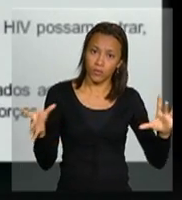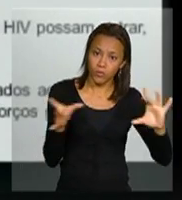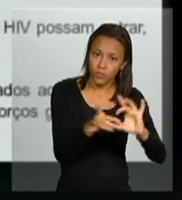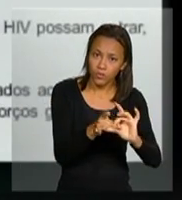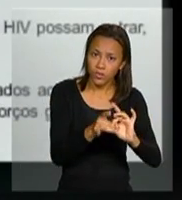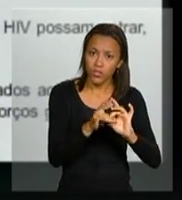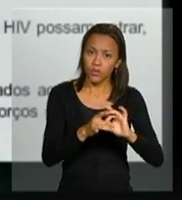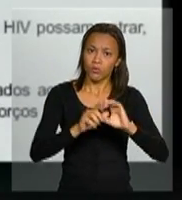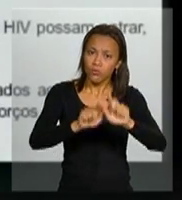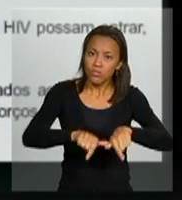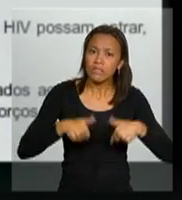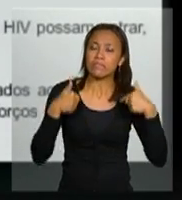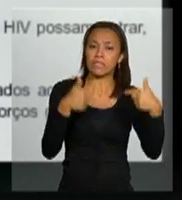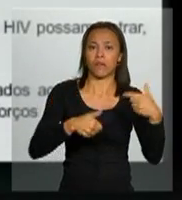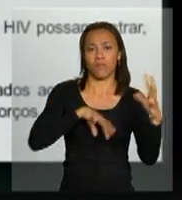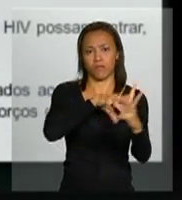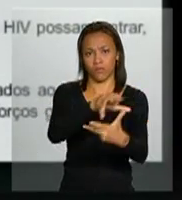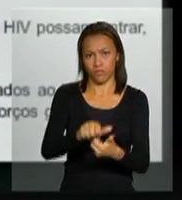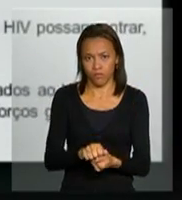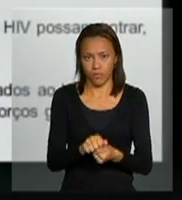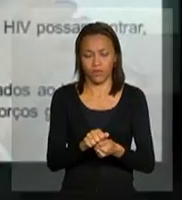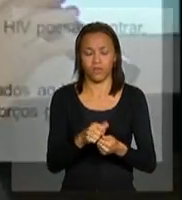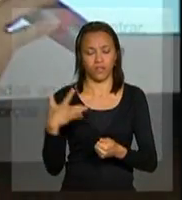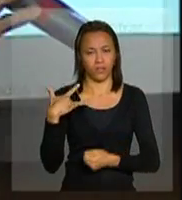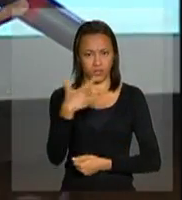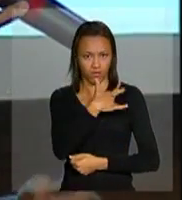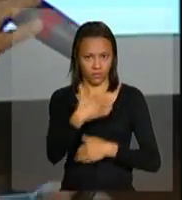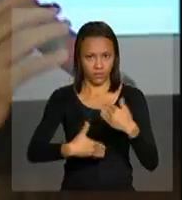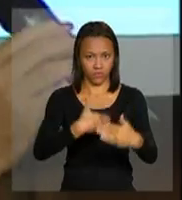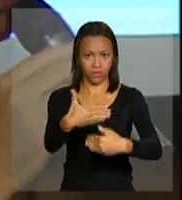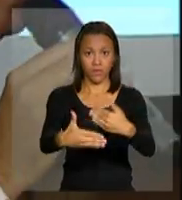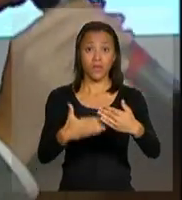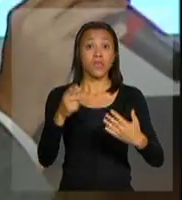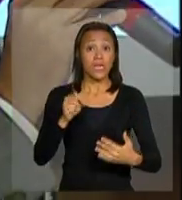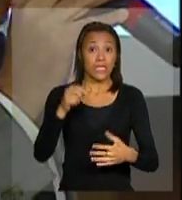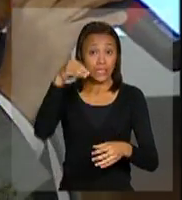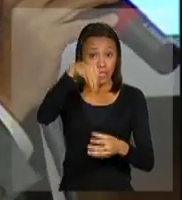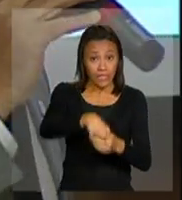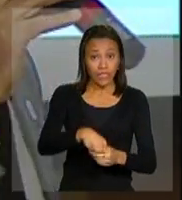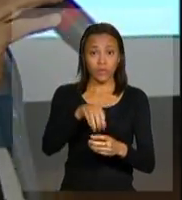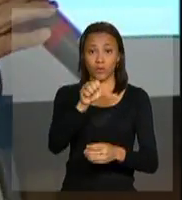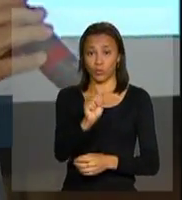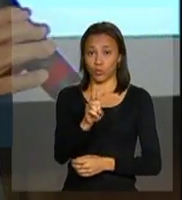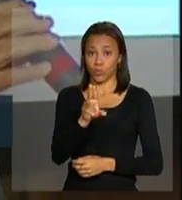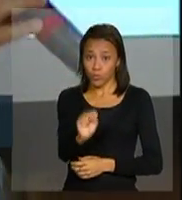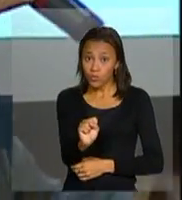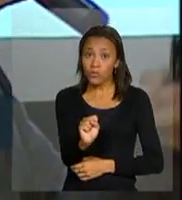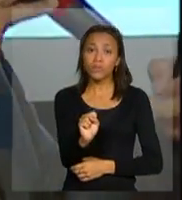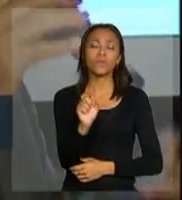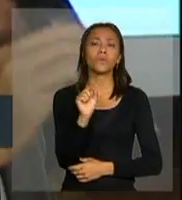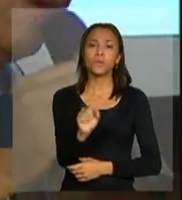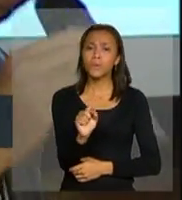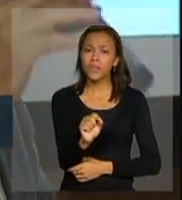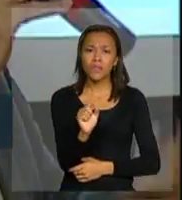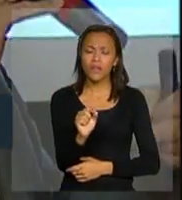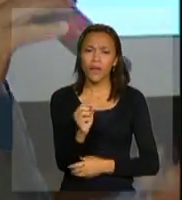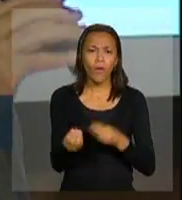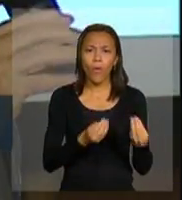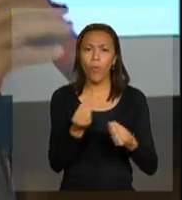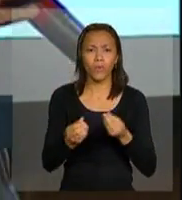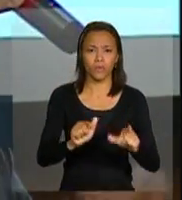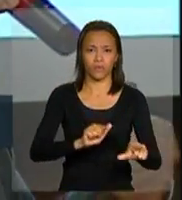esforços globais de saúde e desenvolvimento. Eu diria que, na perspectiva do SUS, isso significa a incorporação